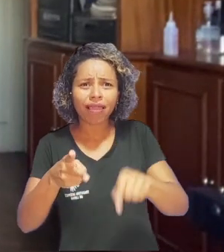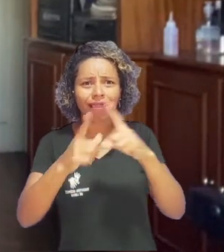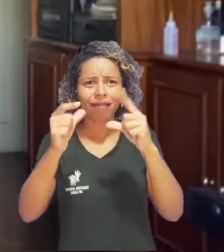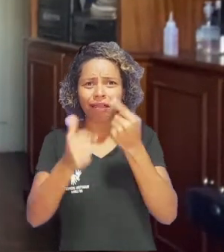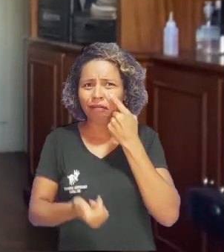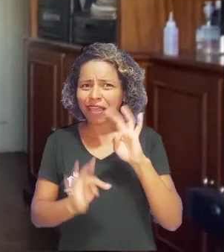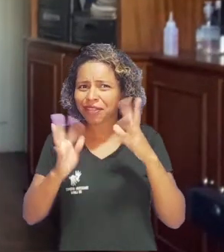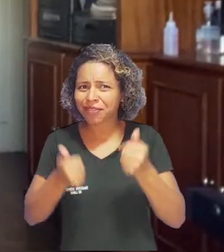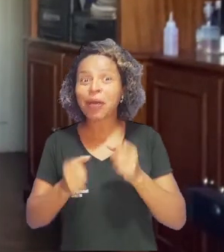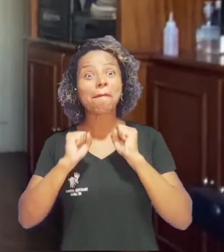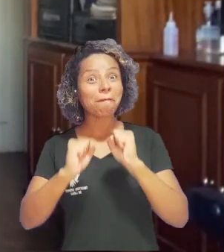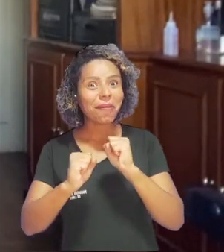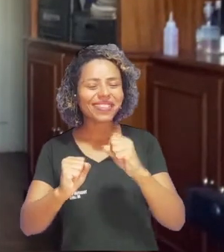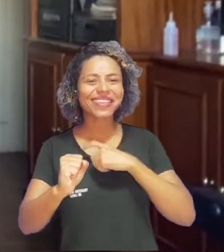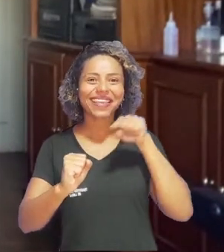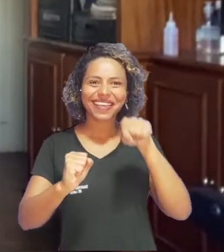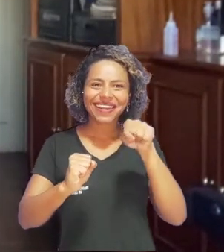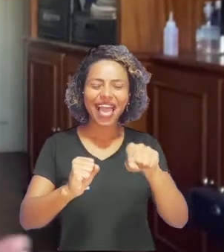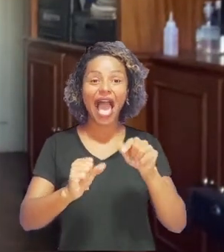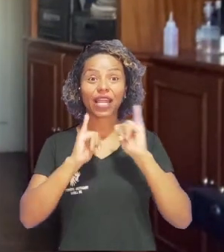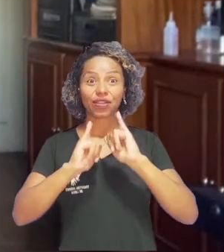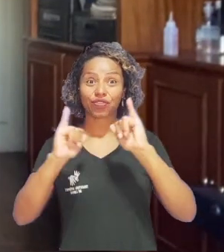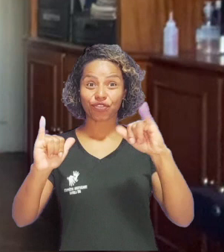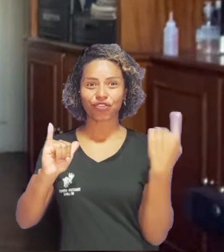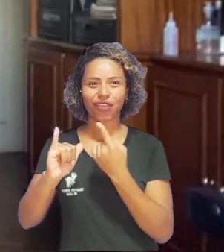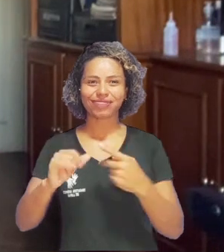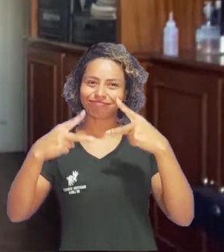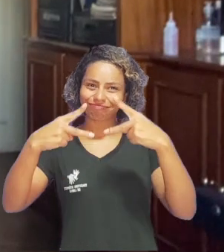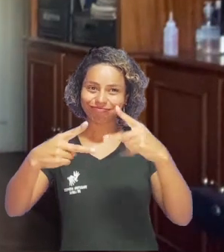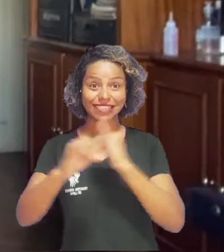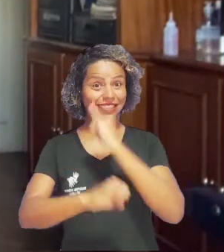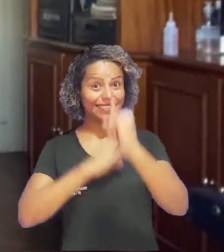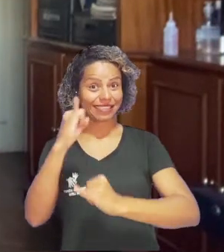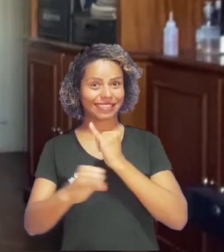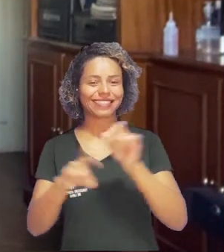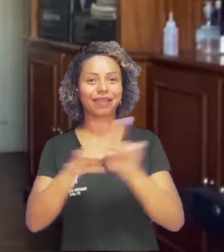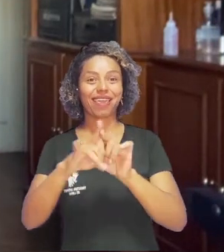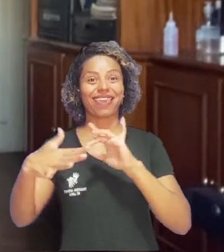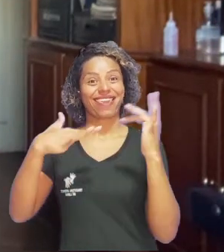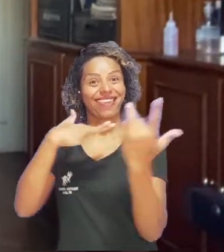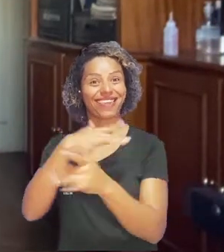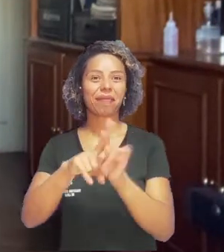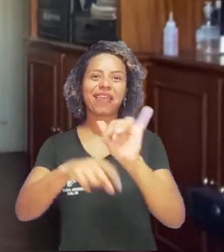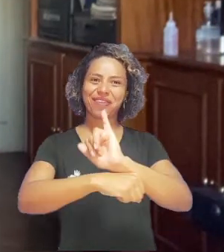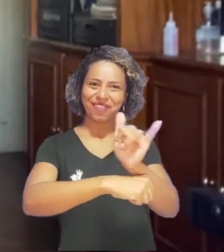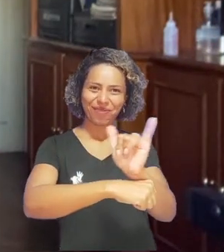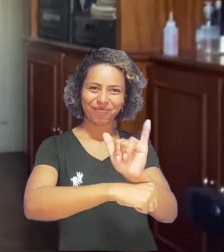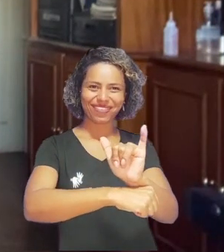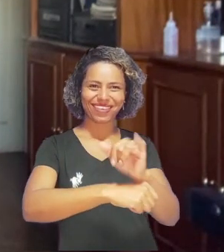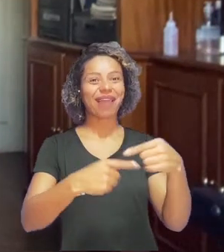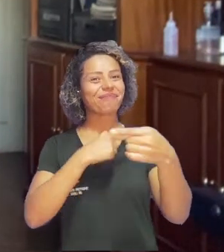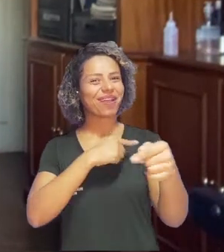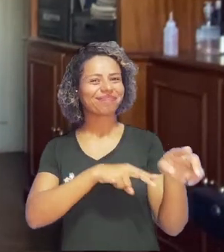continuar acompanhando a UFJF? É só acessar o nosso portal de notícias, as nossas redes sociais e o nosso